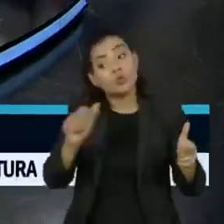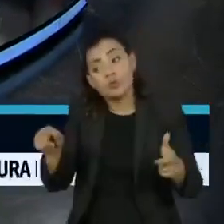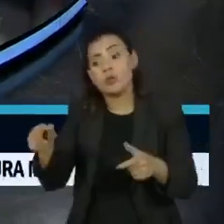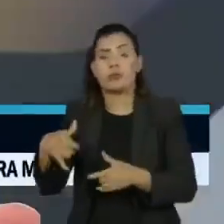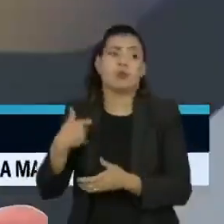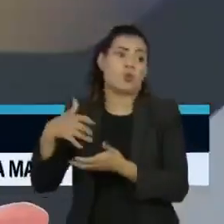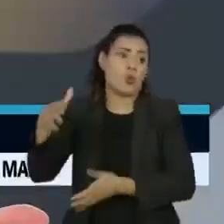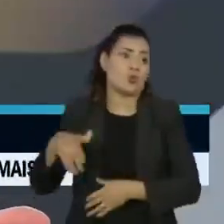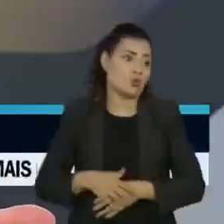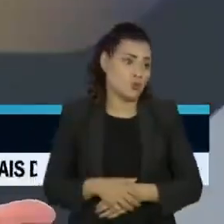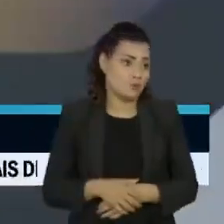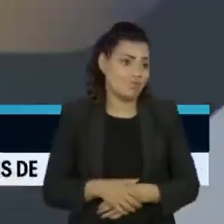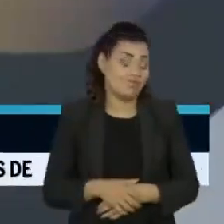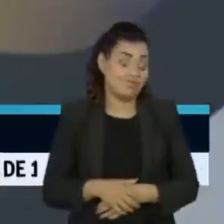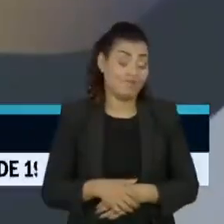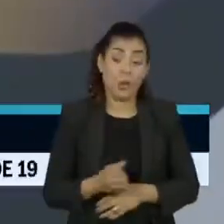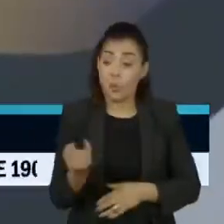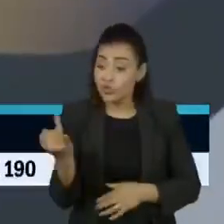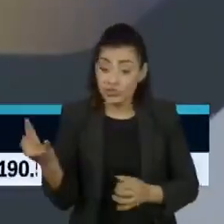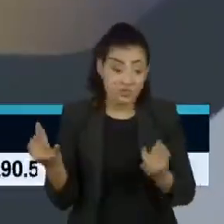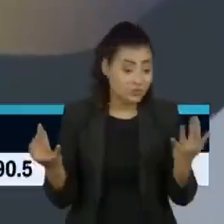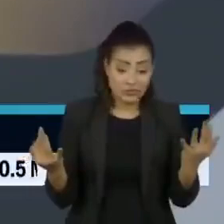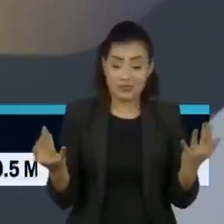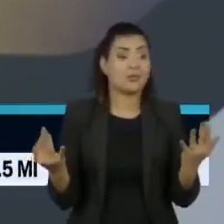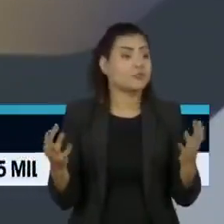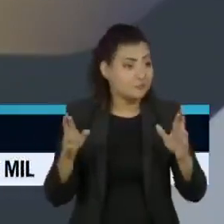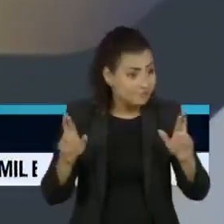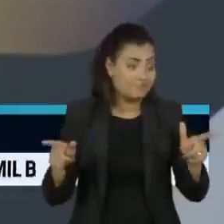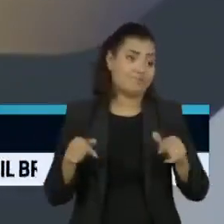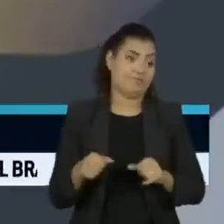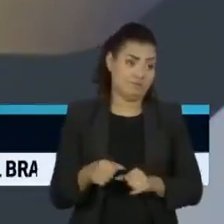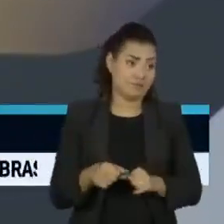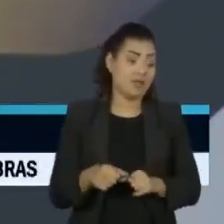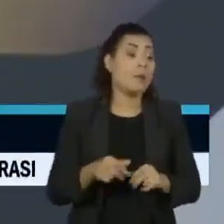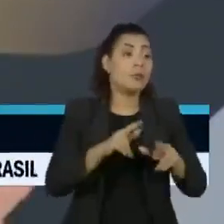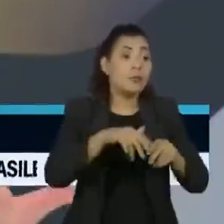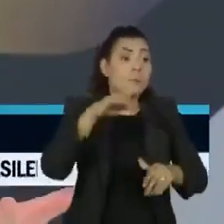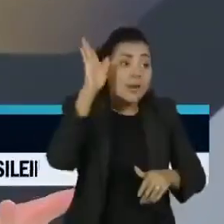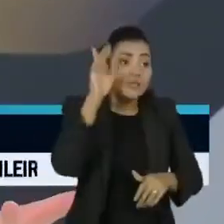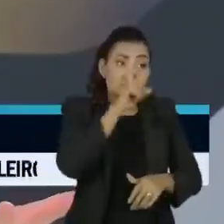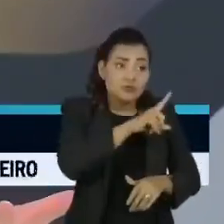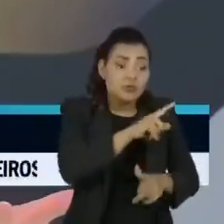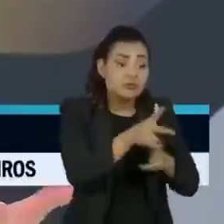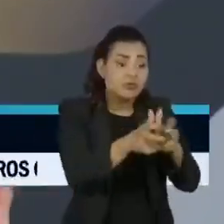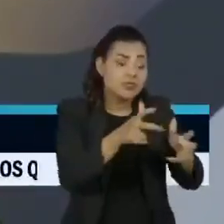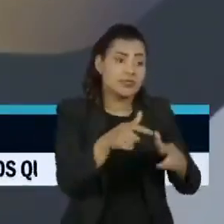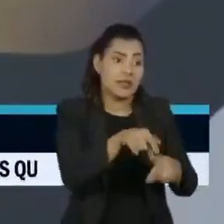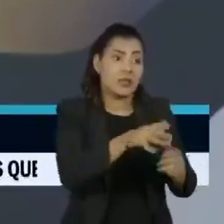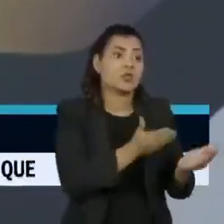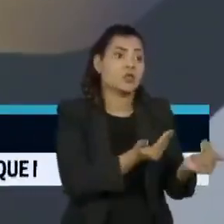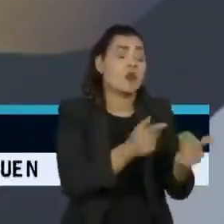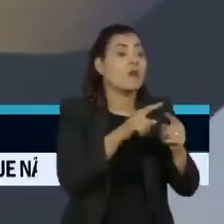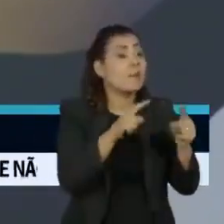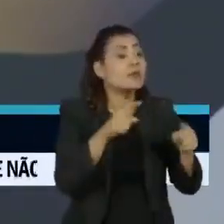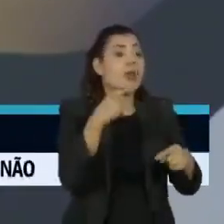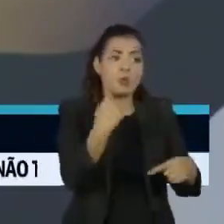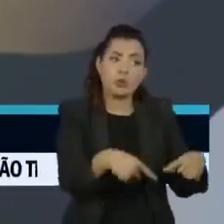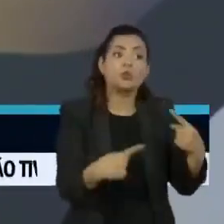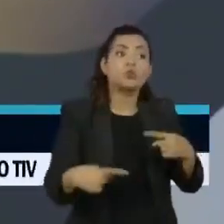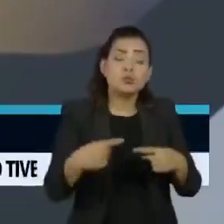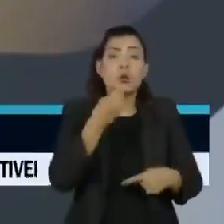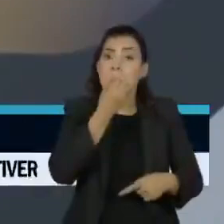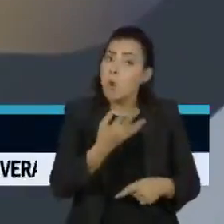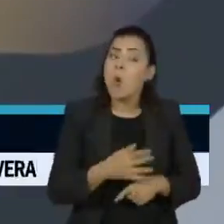idosos e, portanto, seria mais difícil vacinar, porque não temos a vacina. Mas é uma discussão